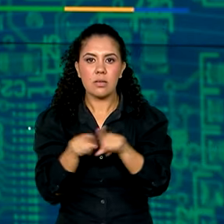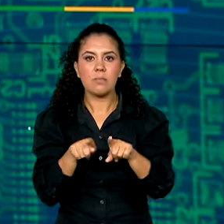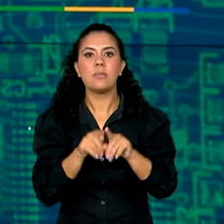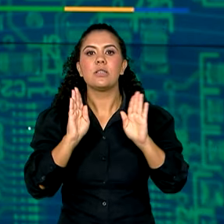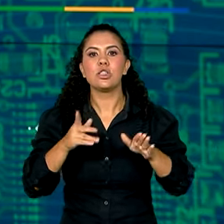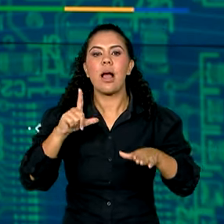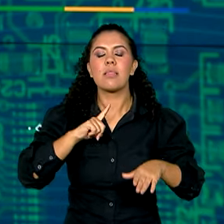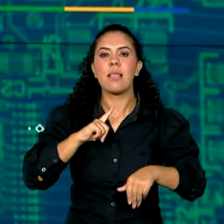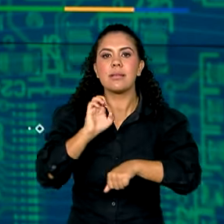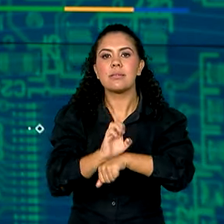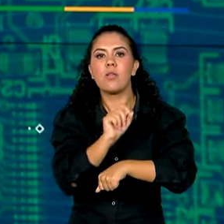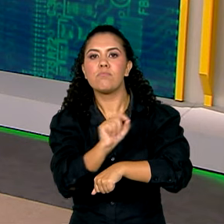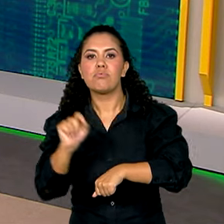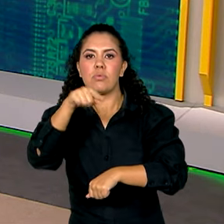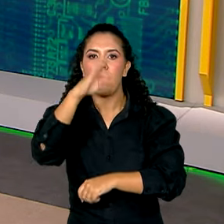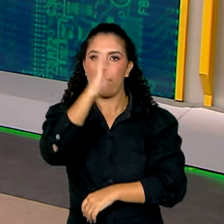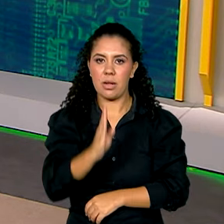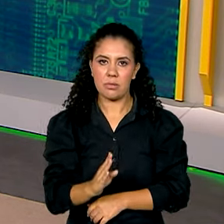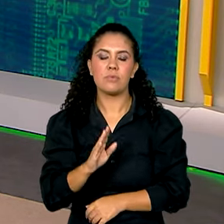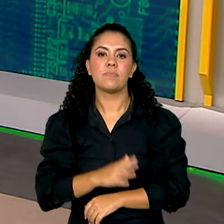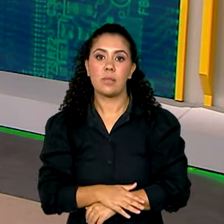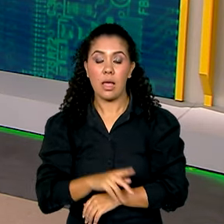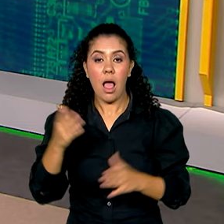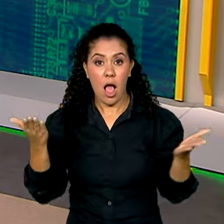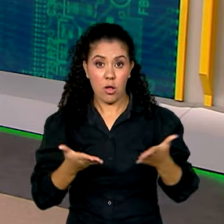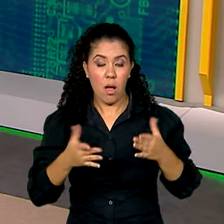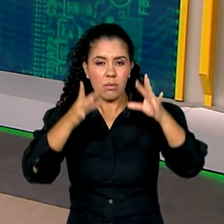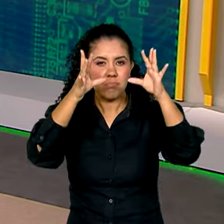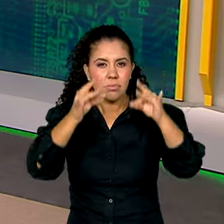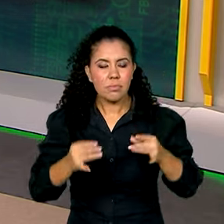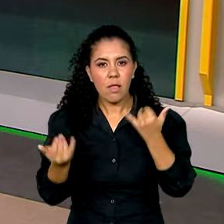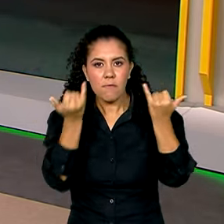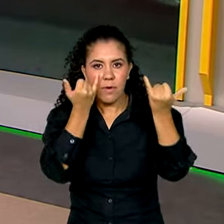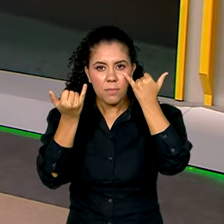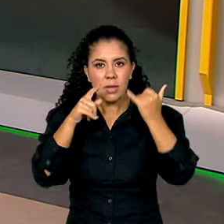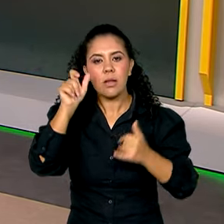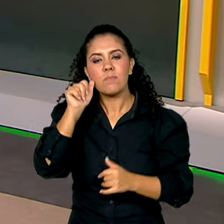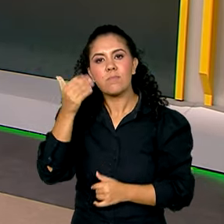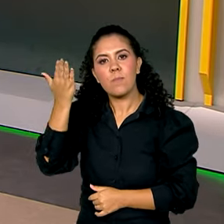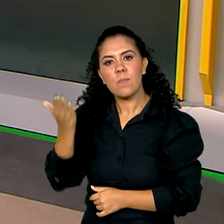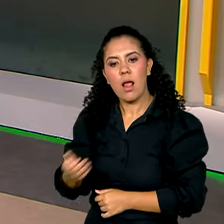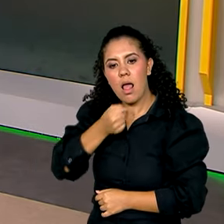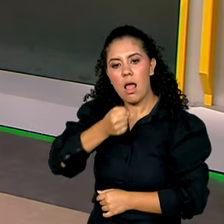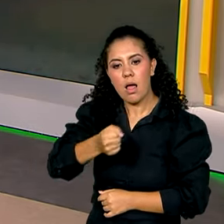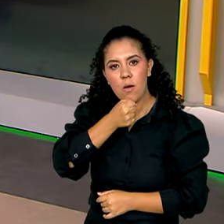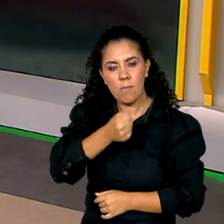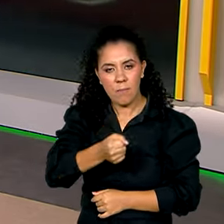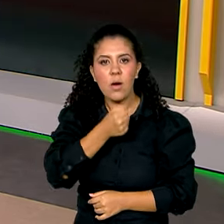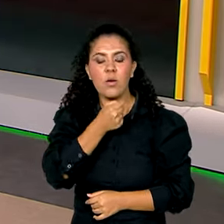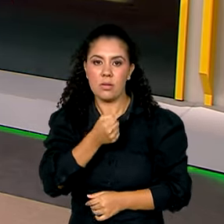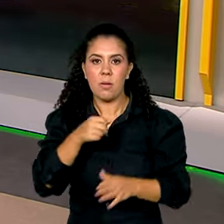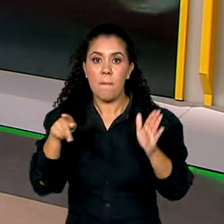outros estados do país. E quem tem mais detalhes pra gente é a repórter Sara Kines, que fala ao vivo da